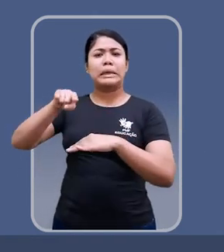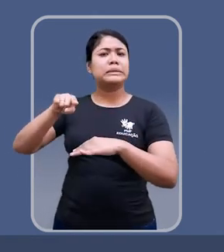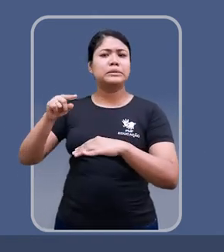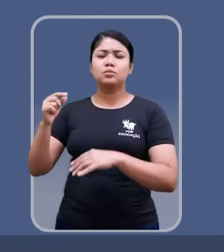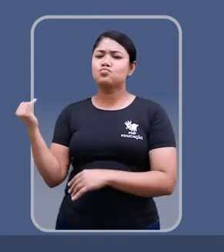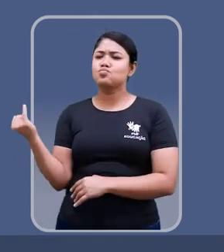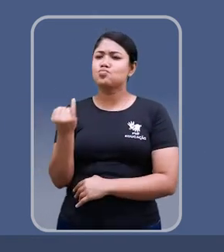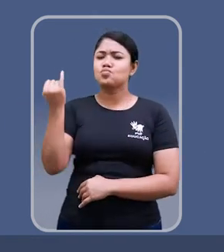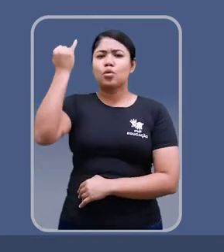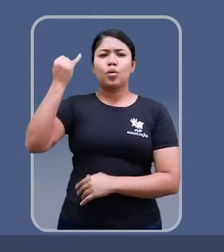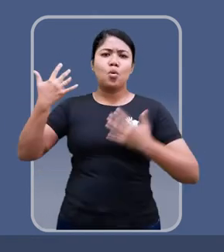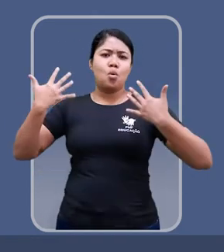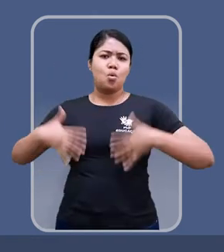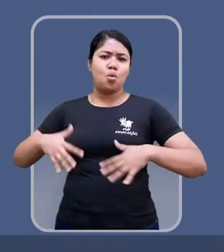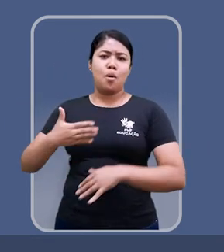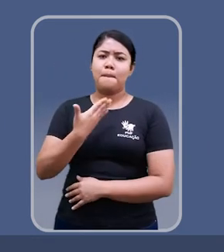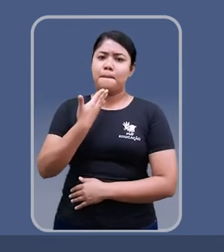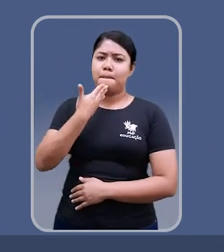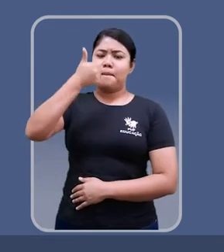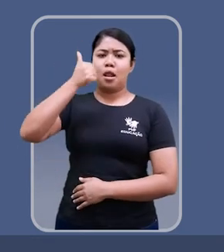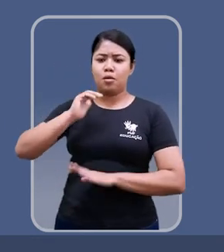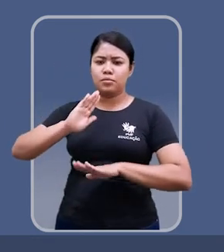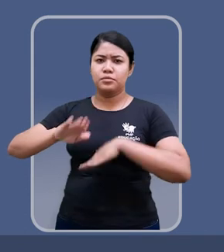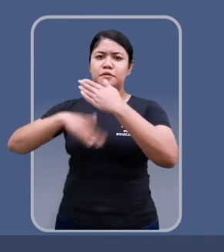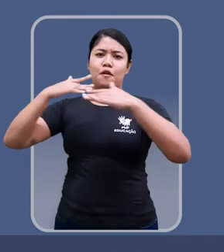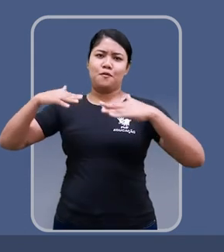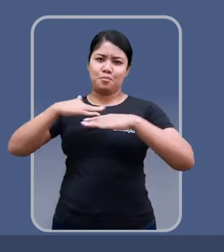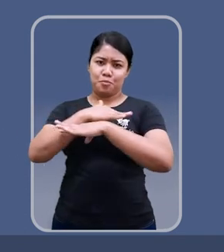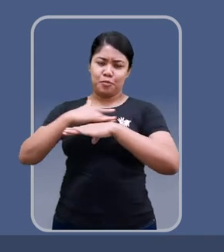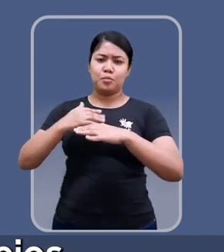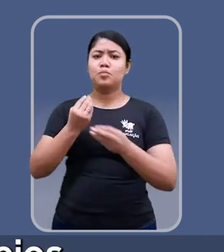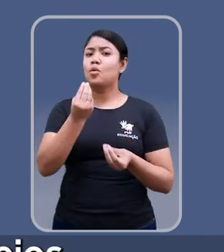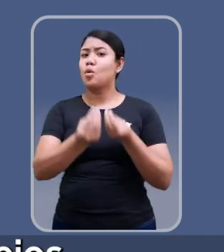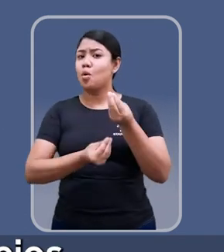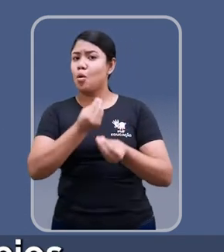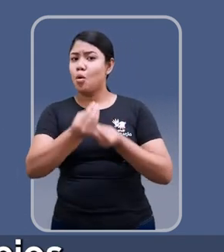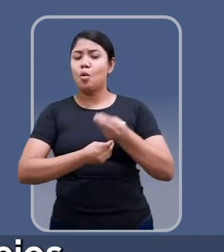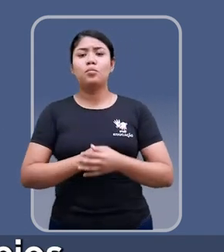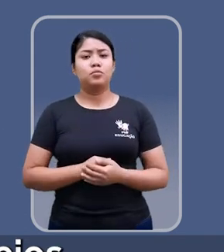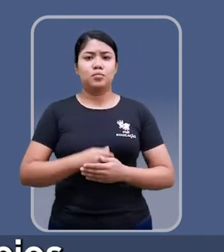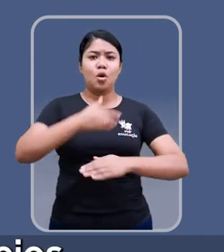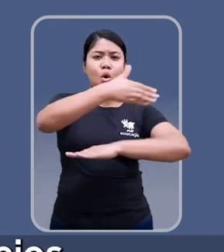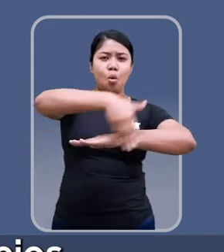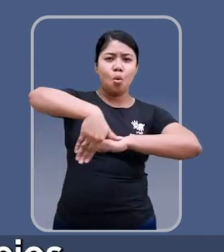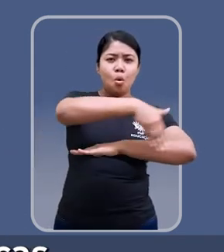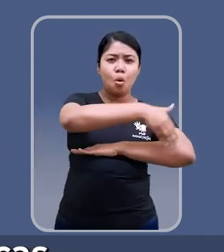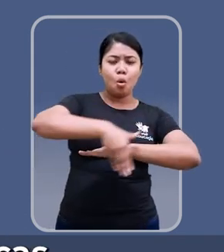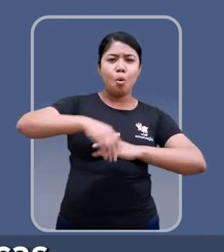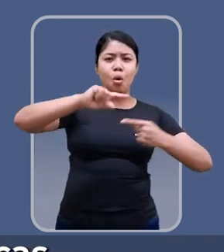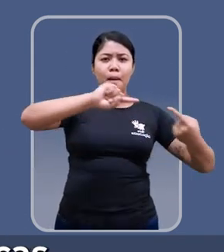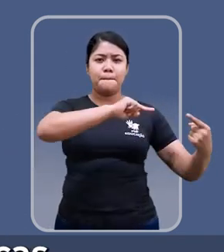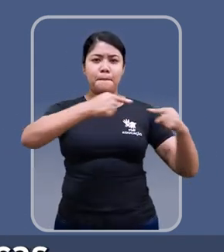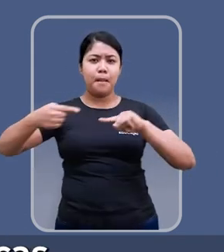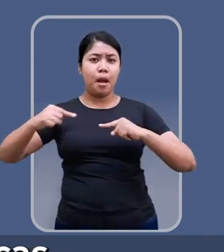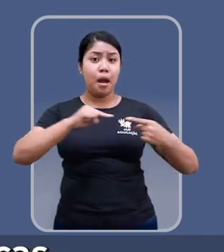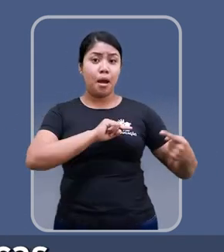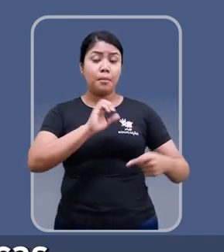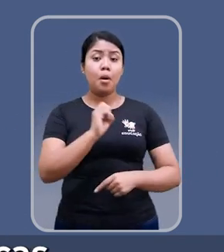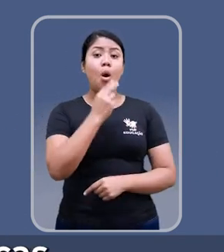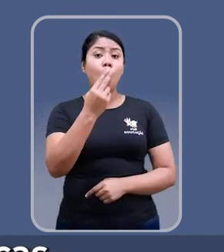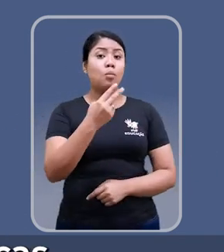de forma muito significativa para a melhoria da mobilidade. Seja através da ampliação de passeios e conexões,